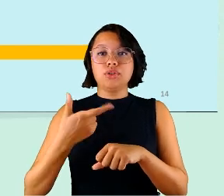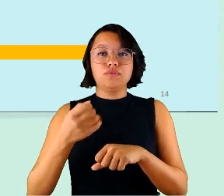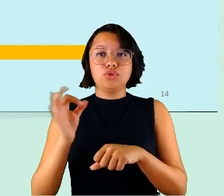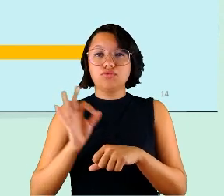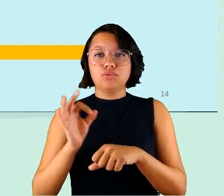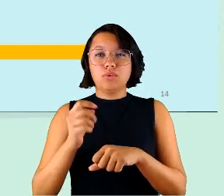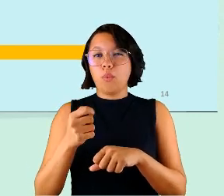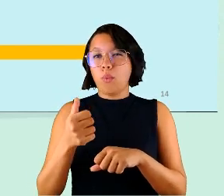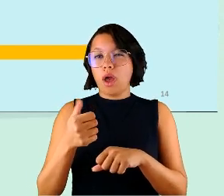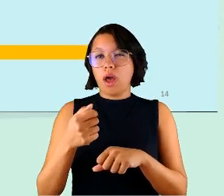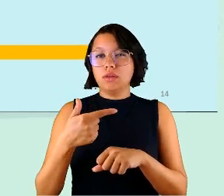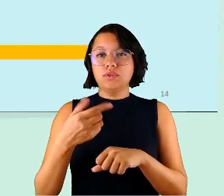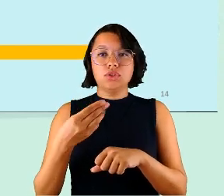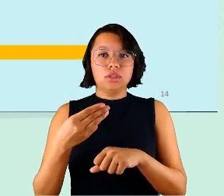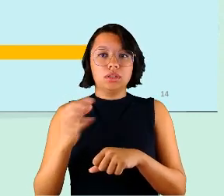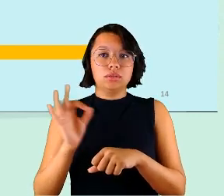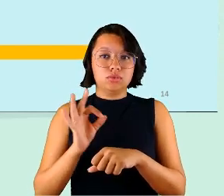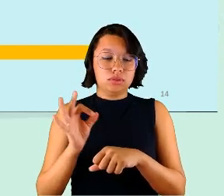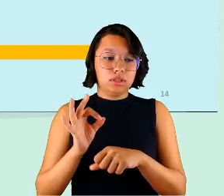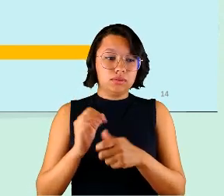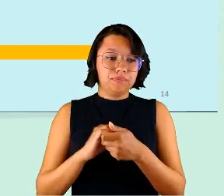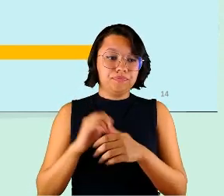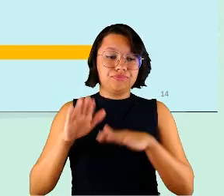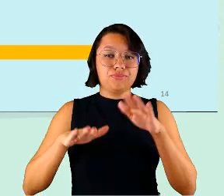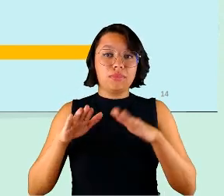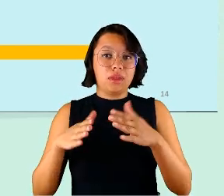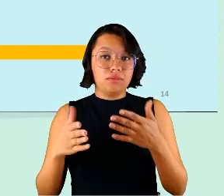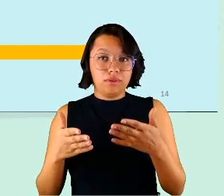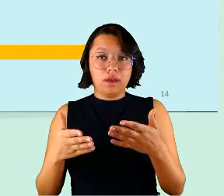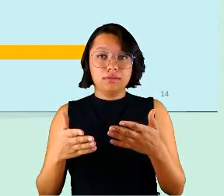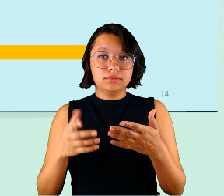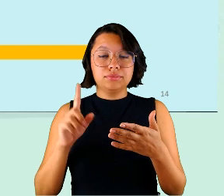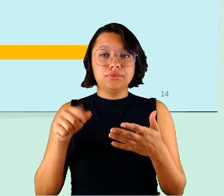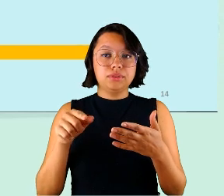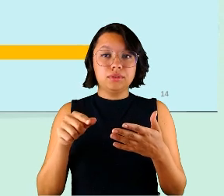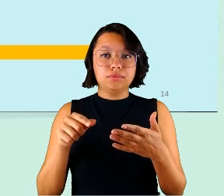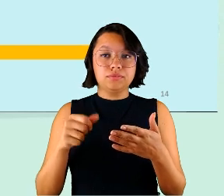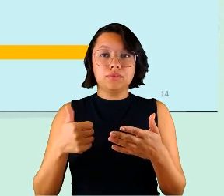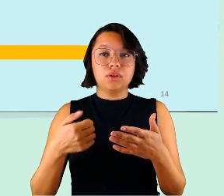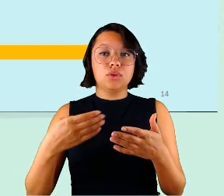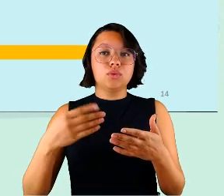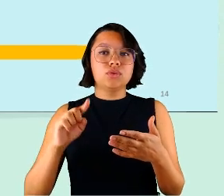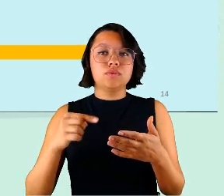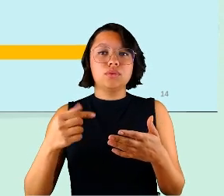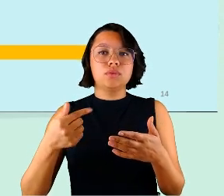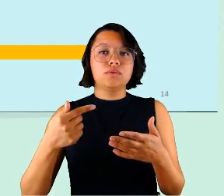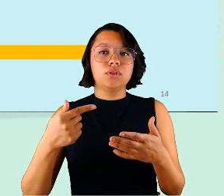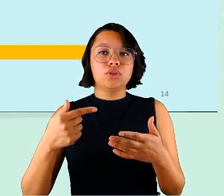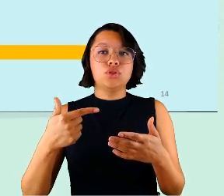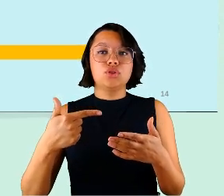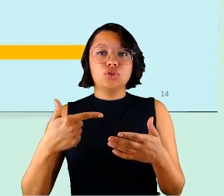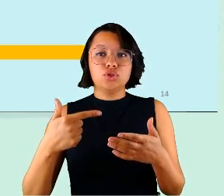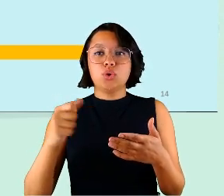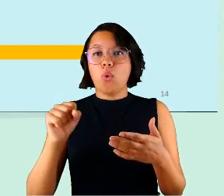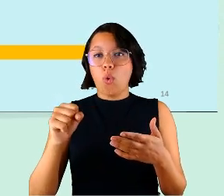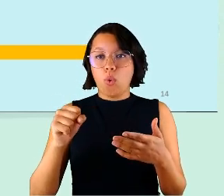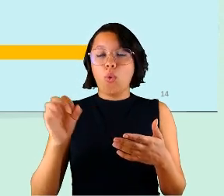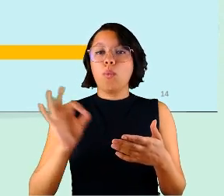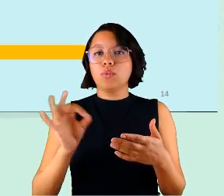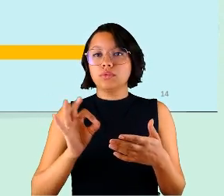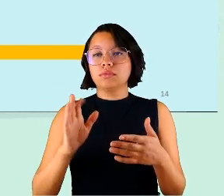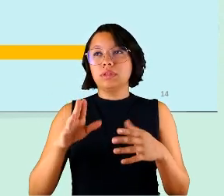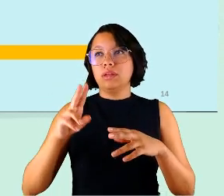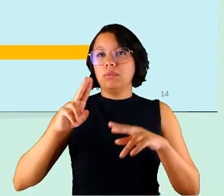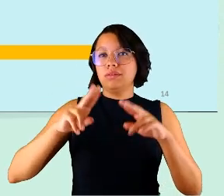% quase 23% e às vezes que seria 14,28% então a gente tem uma